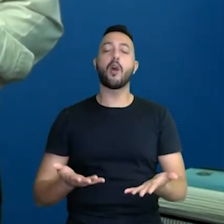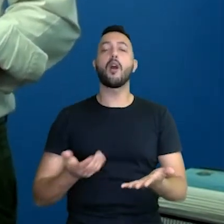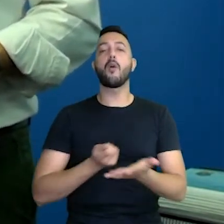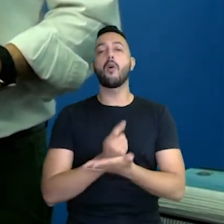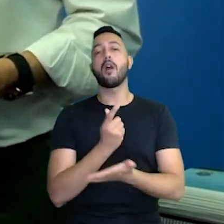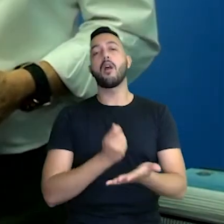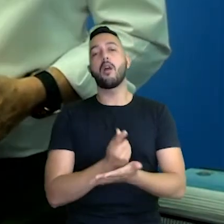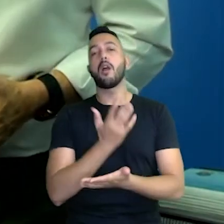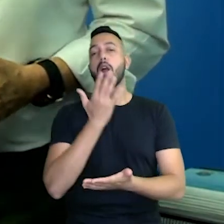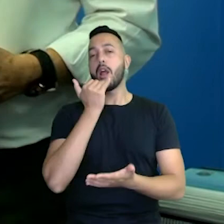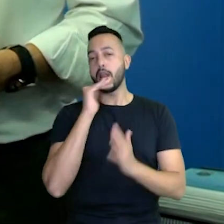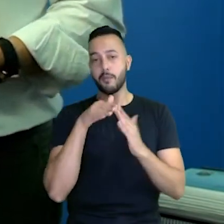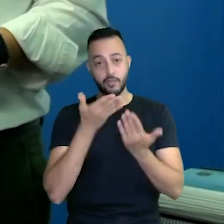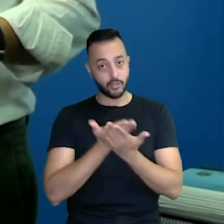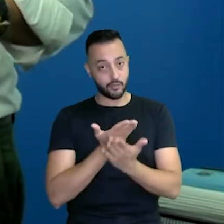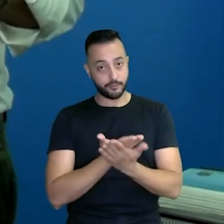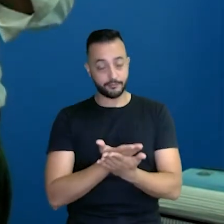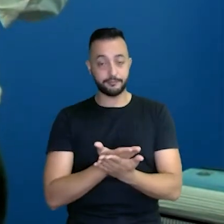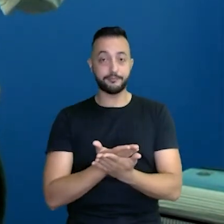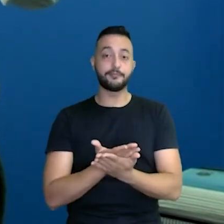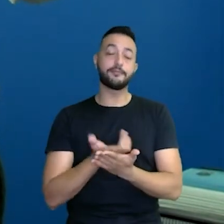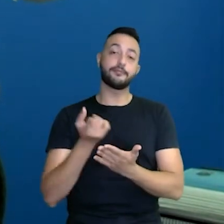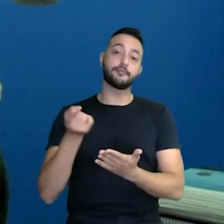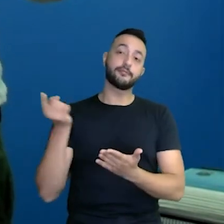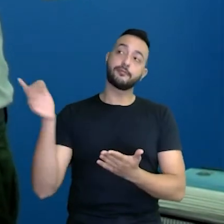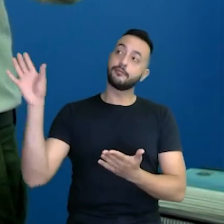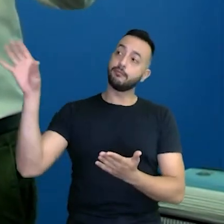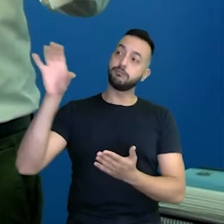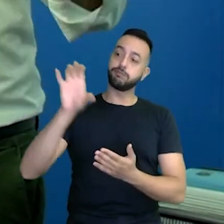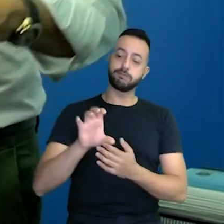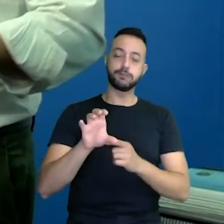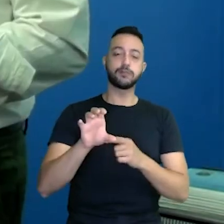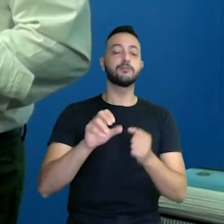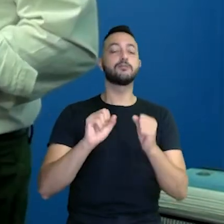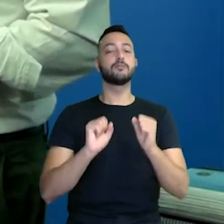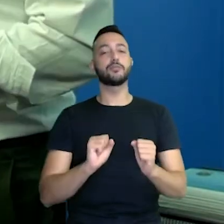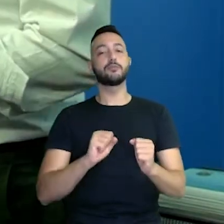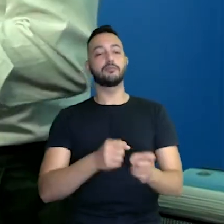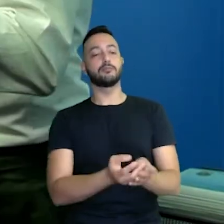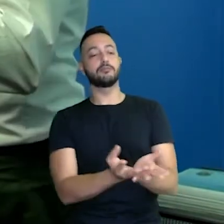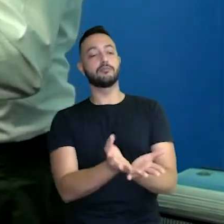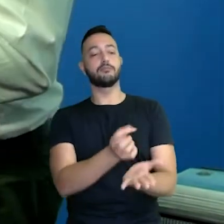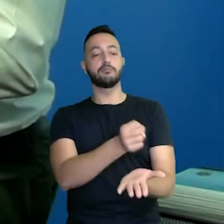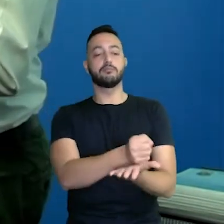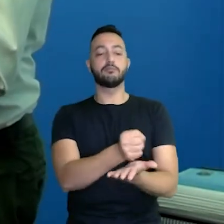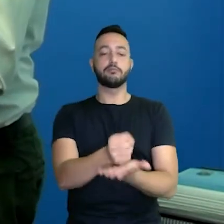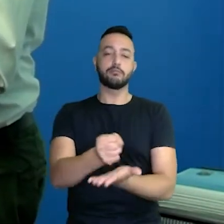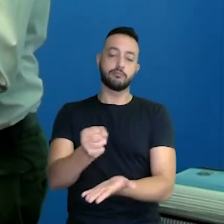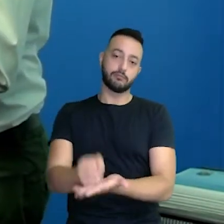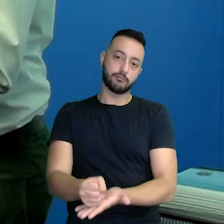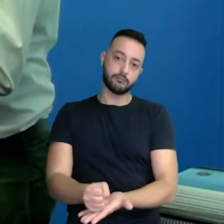compra do alimento escolar, não é, porque vem para poder fazer a licitação, o termo